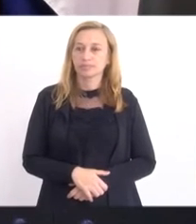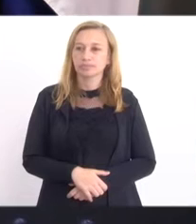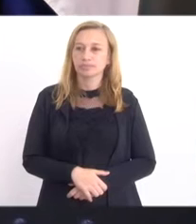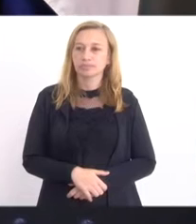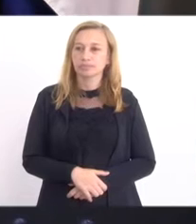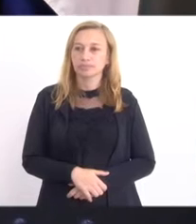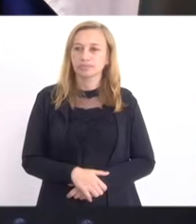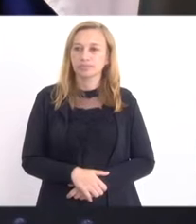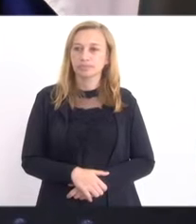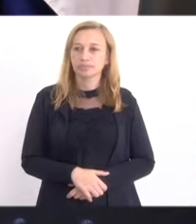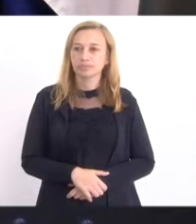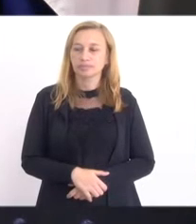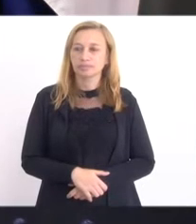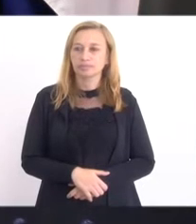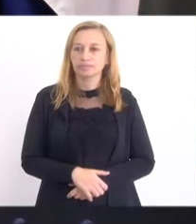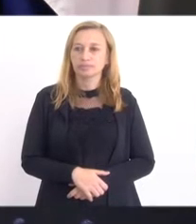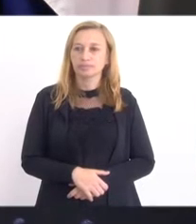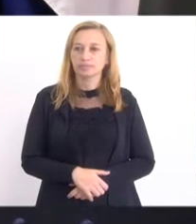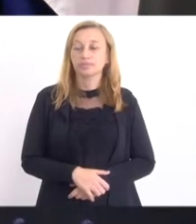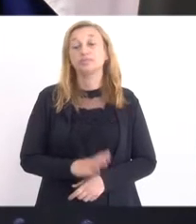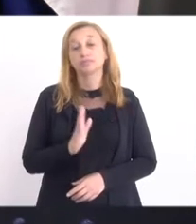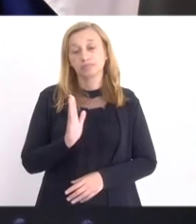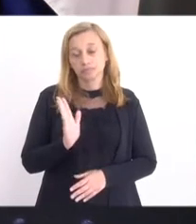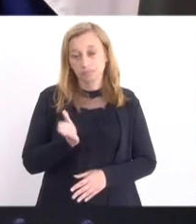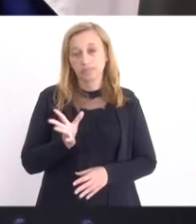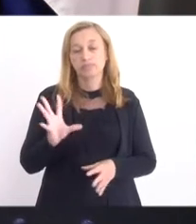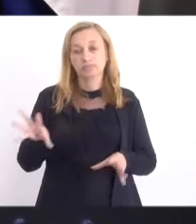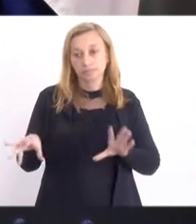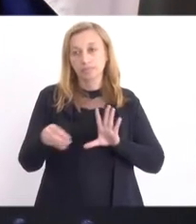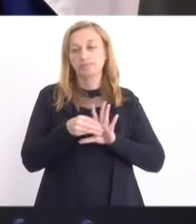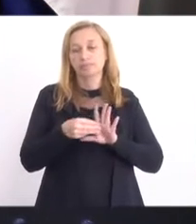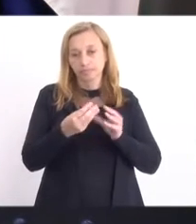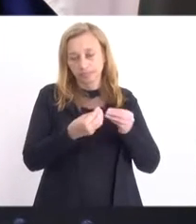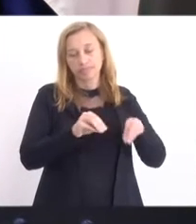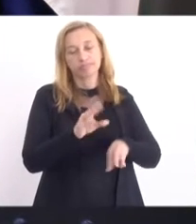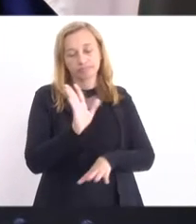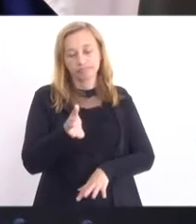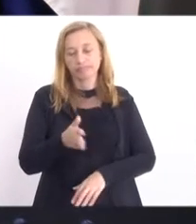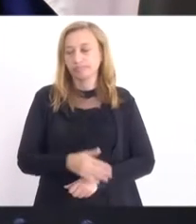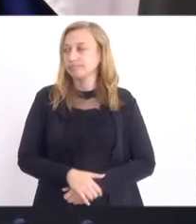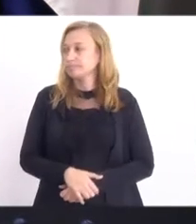É, até porque queimado já foi incluído. Está prejudicado.